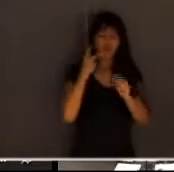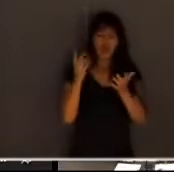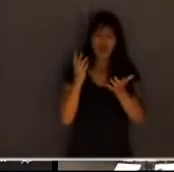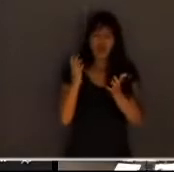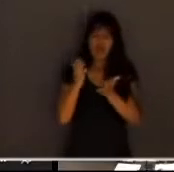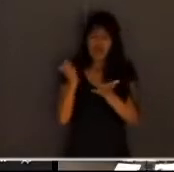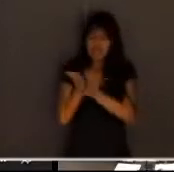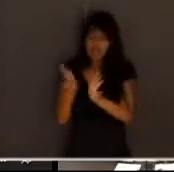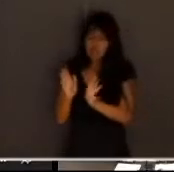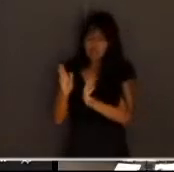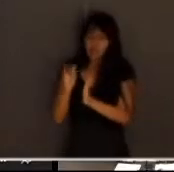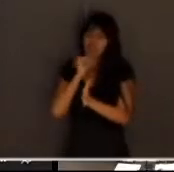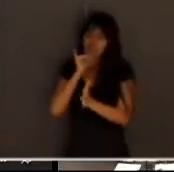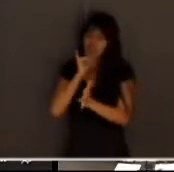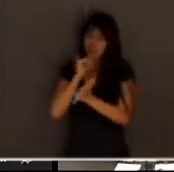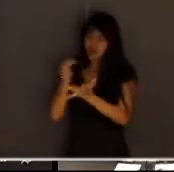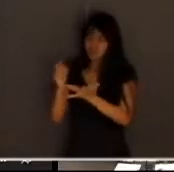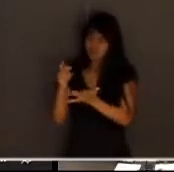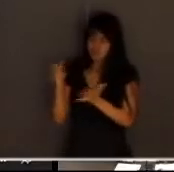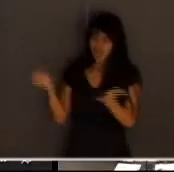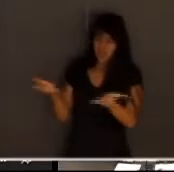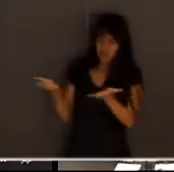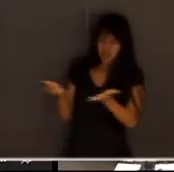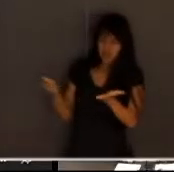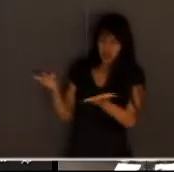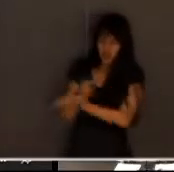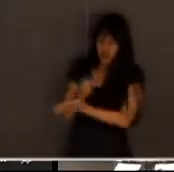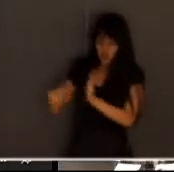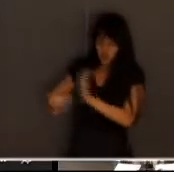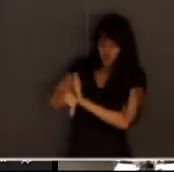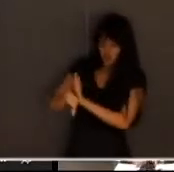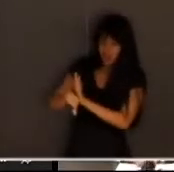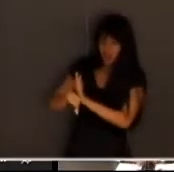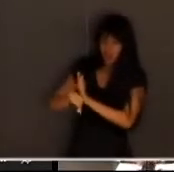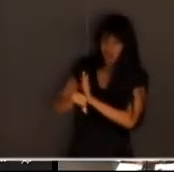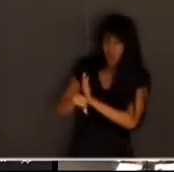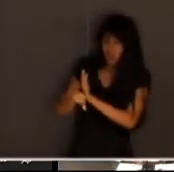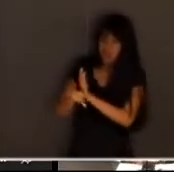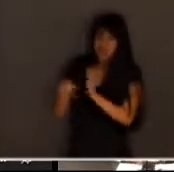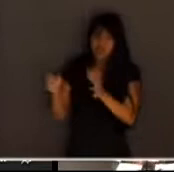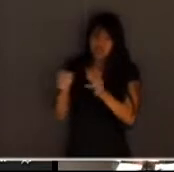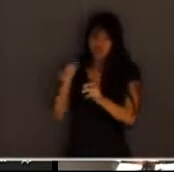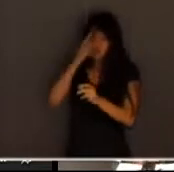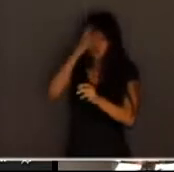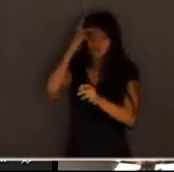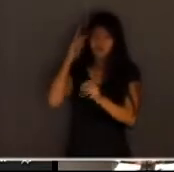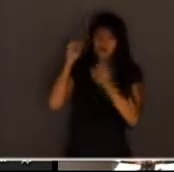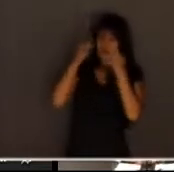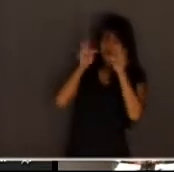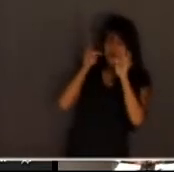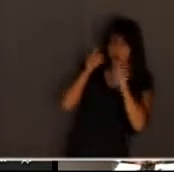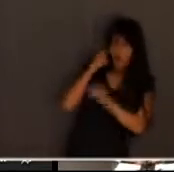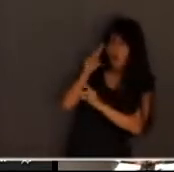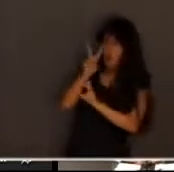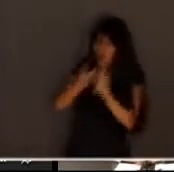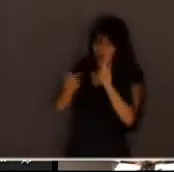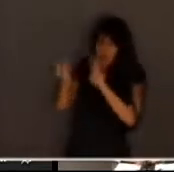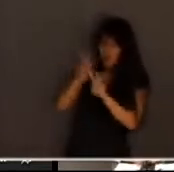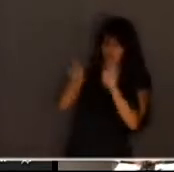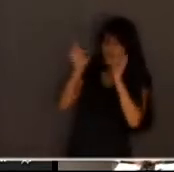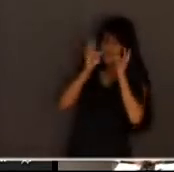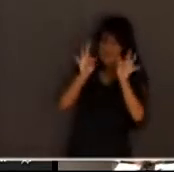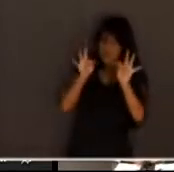for acolhido ainda no calor dos fatos em que as testemunhas tendem a dizer o que viram ouviram e